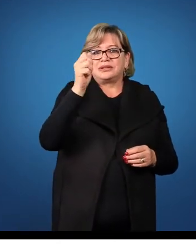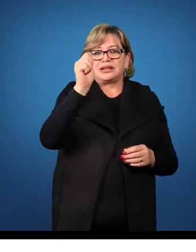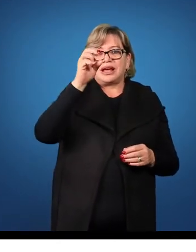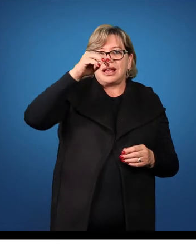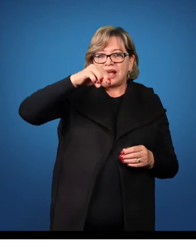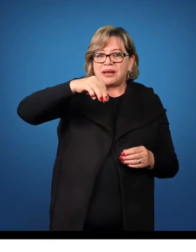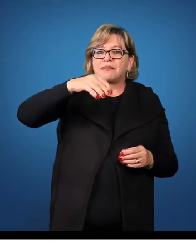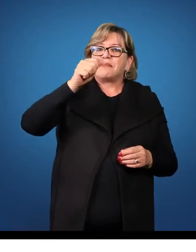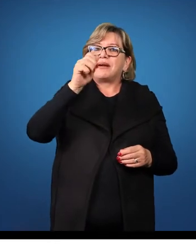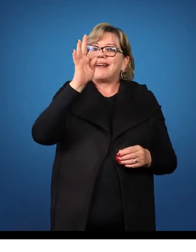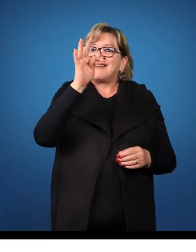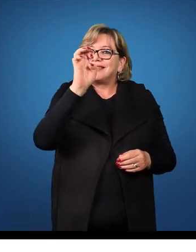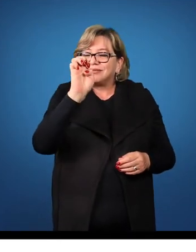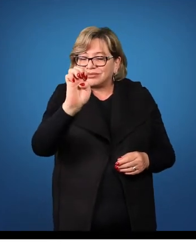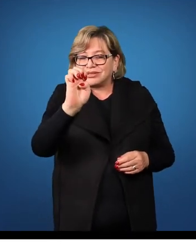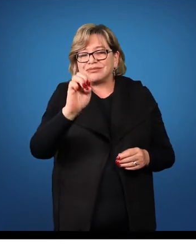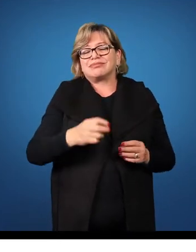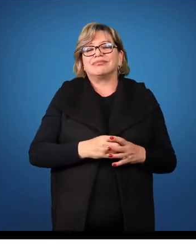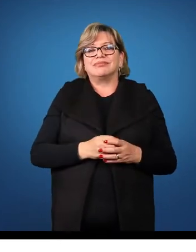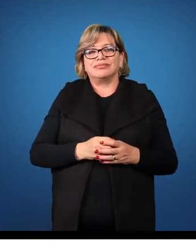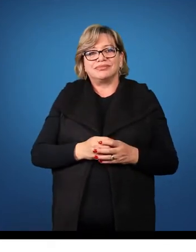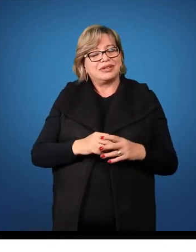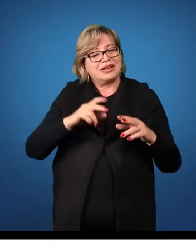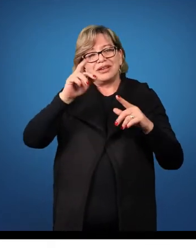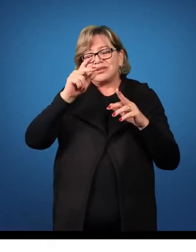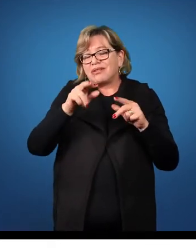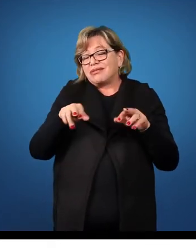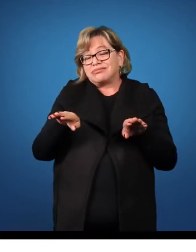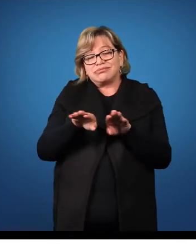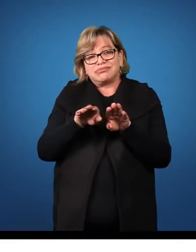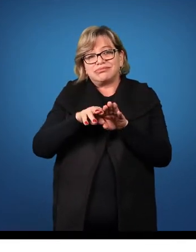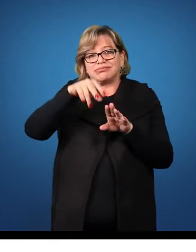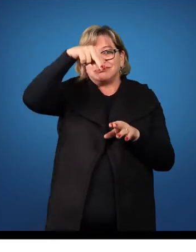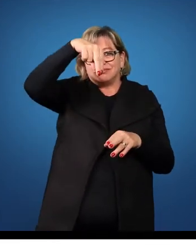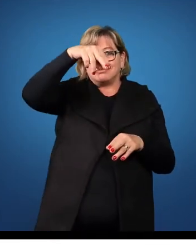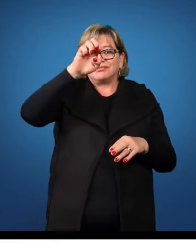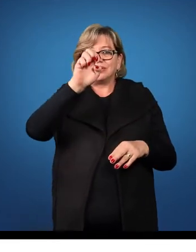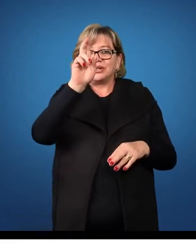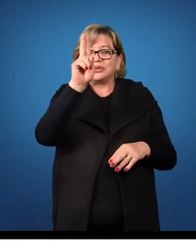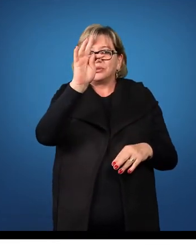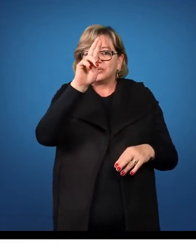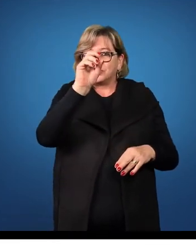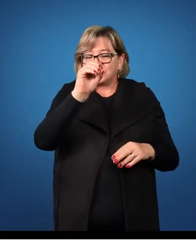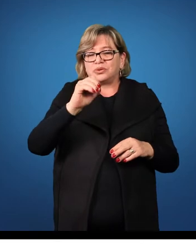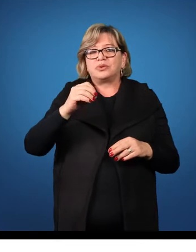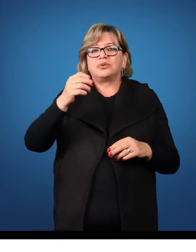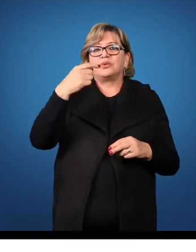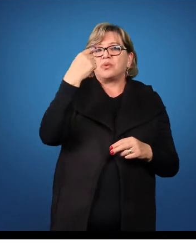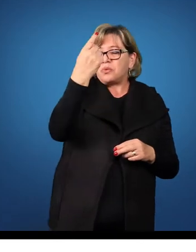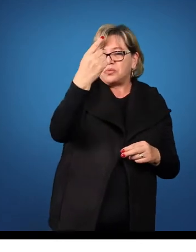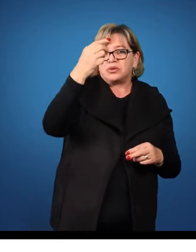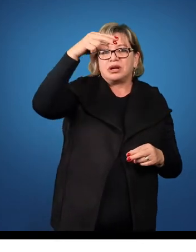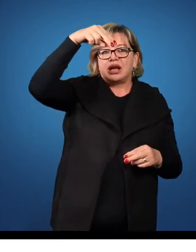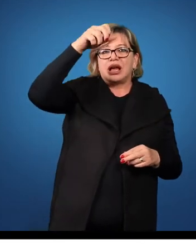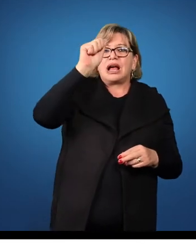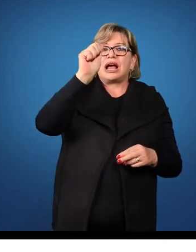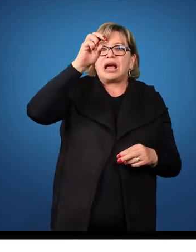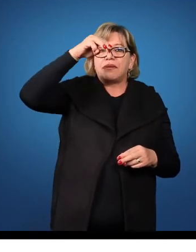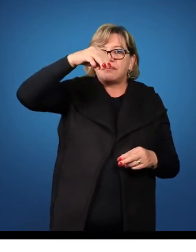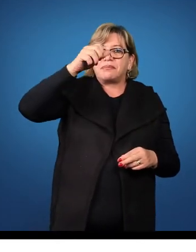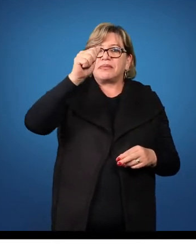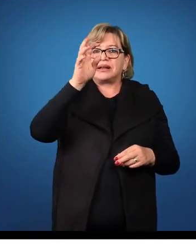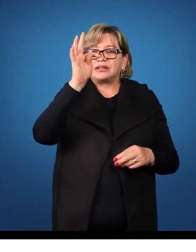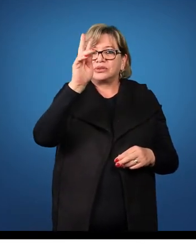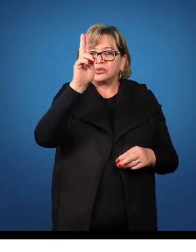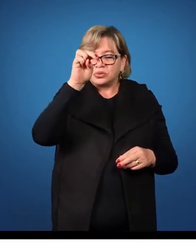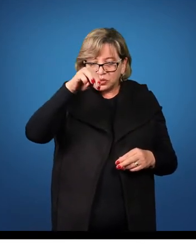o feminino plural. Assim como o neutro, amatum es, para o neutro, no singular. E